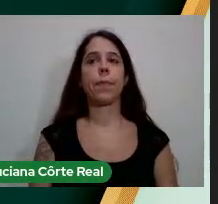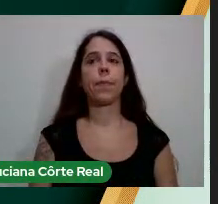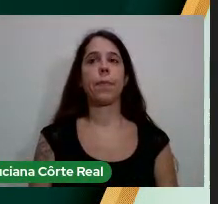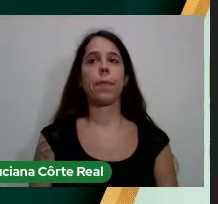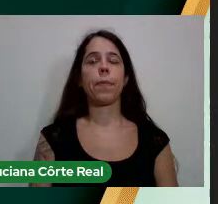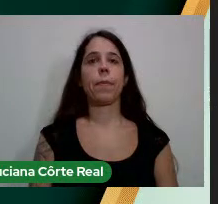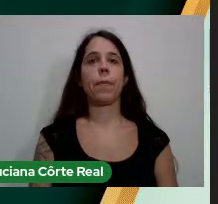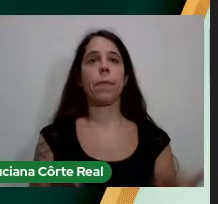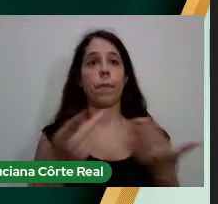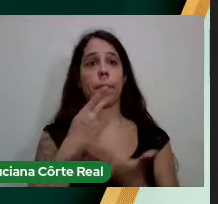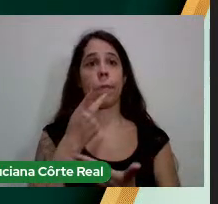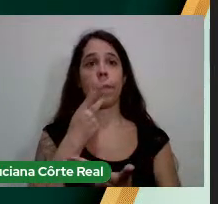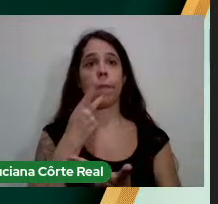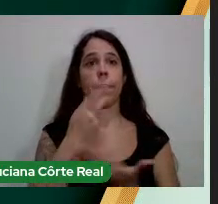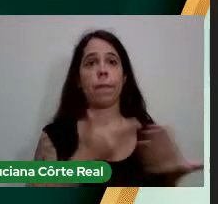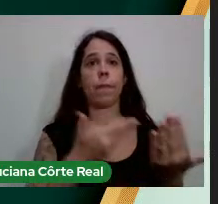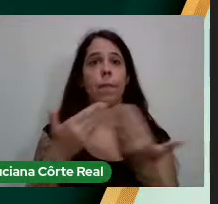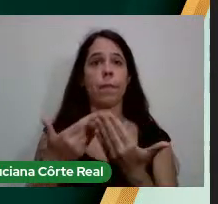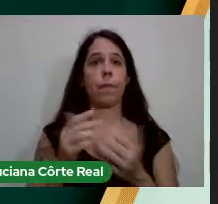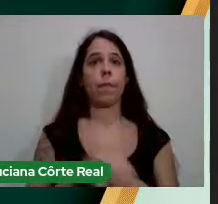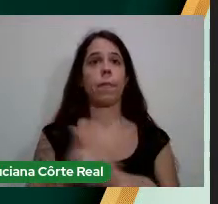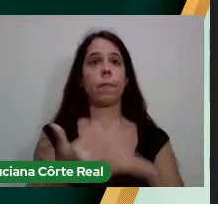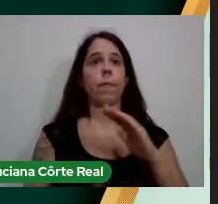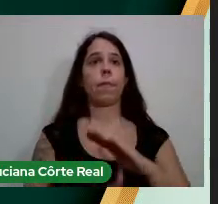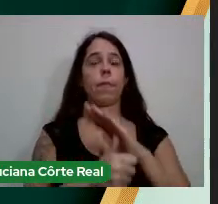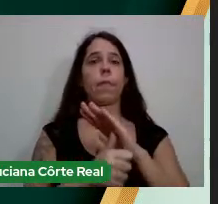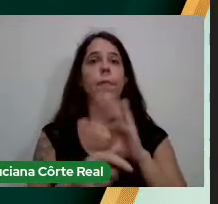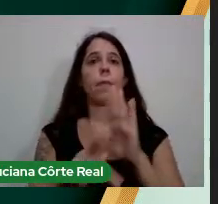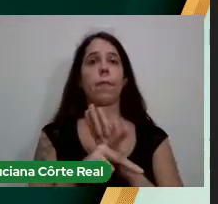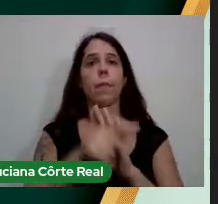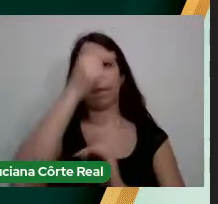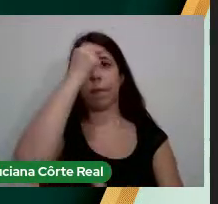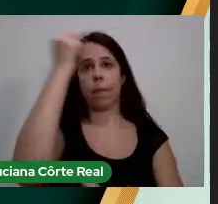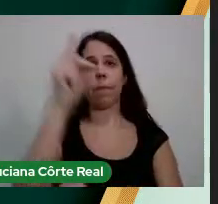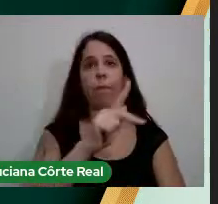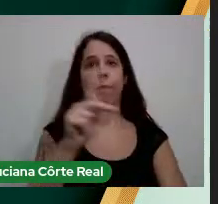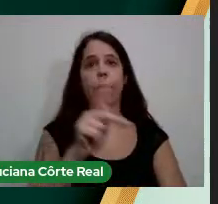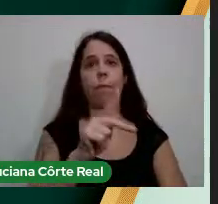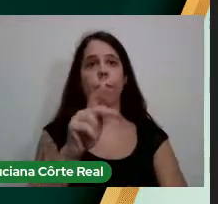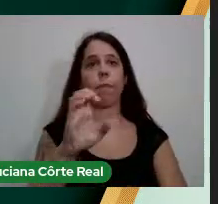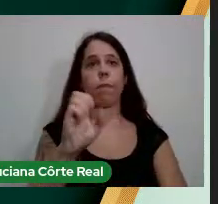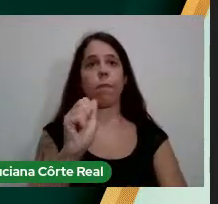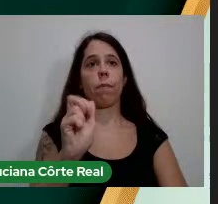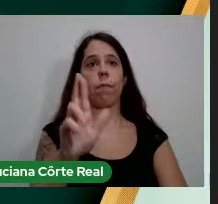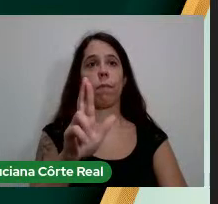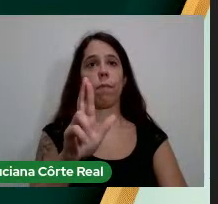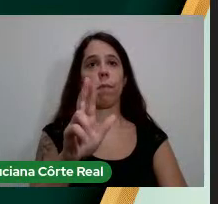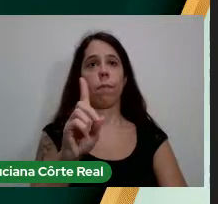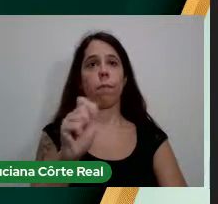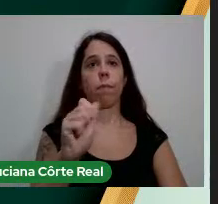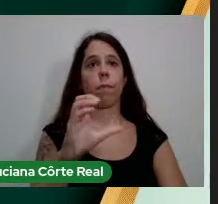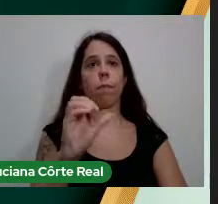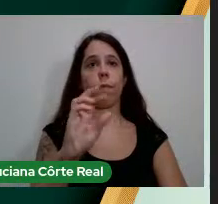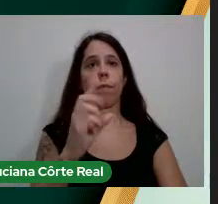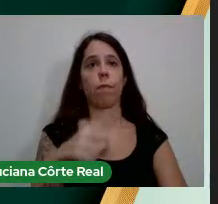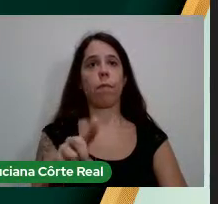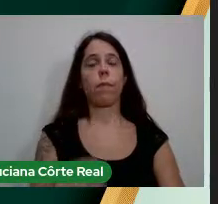Para seu pronunciamento Convidamos o senhor Prova e Força De tradução Professor César Globiano Da Cruz Cristal